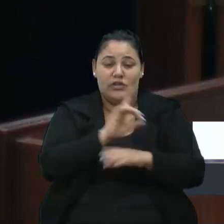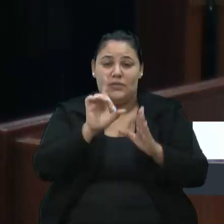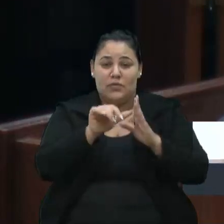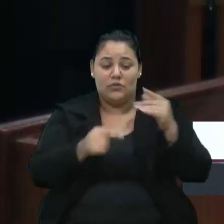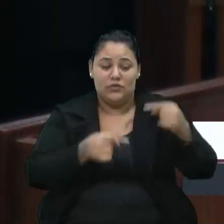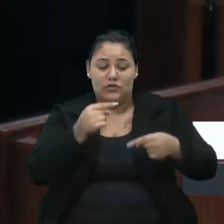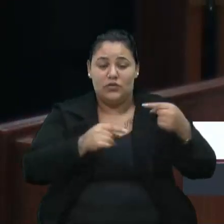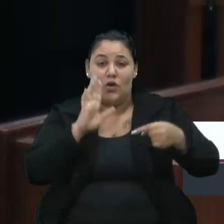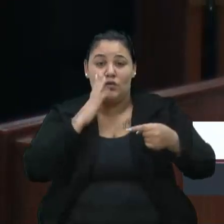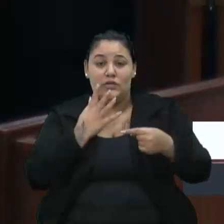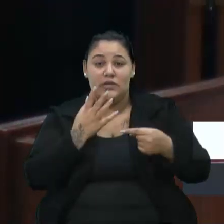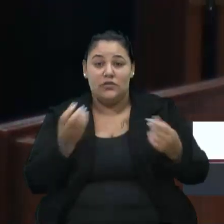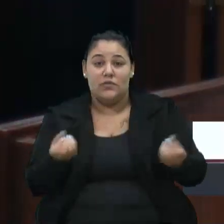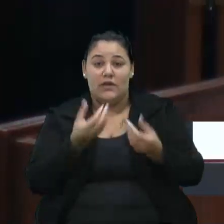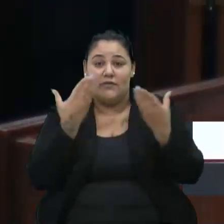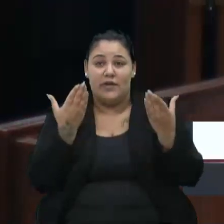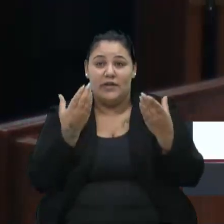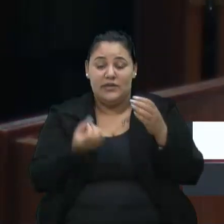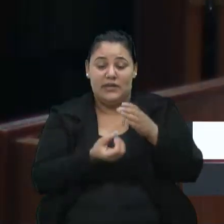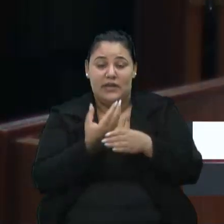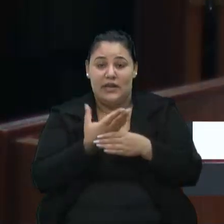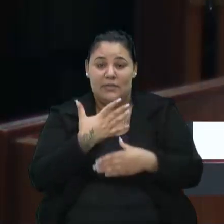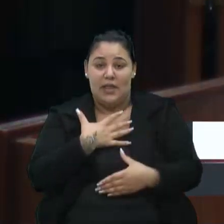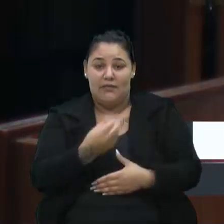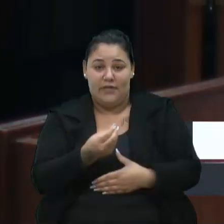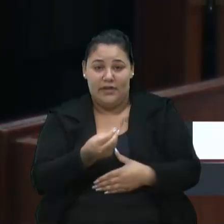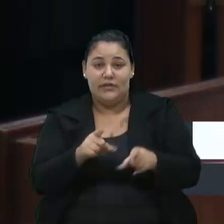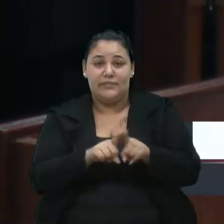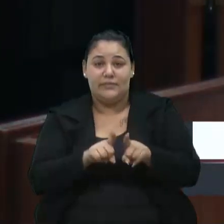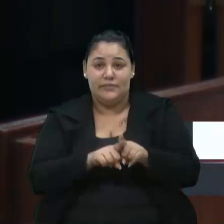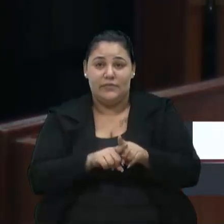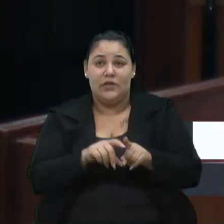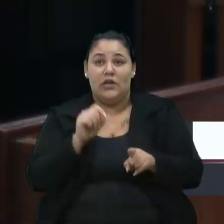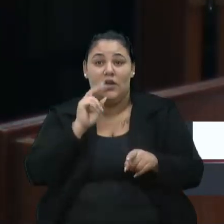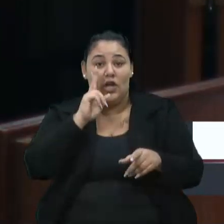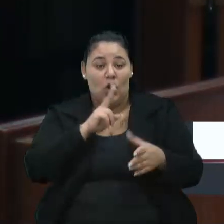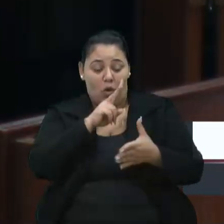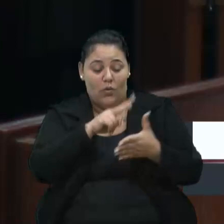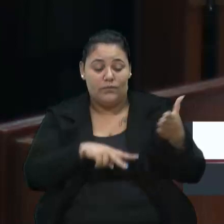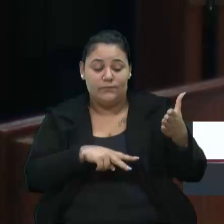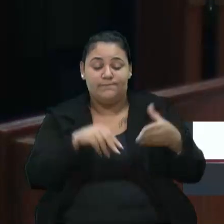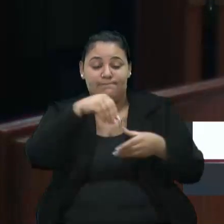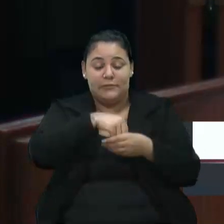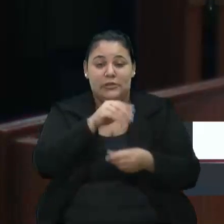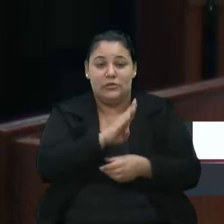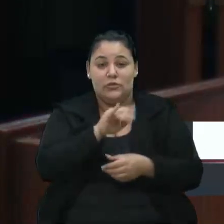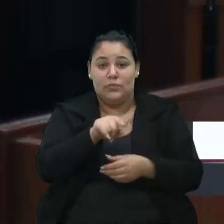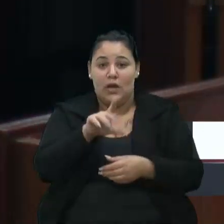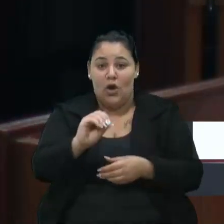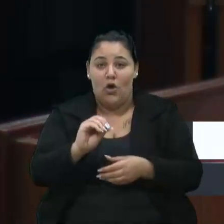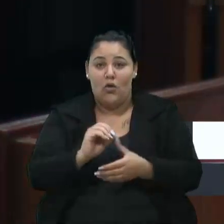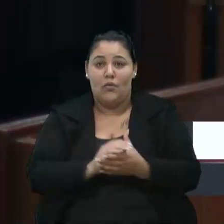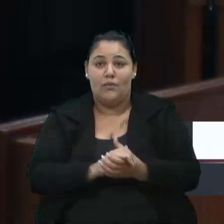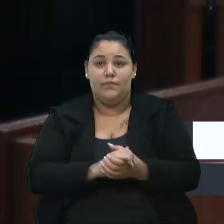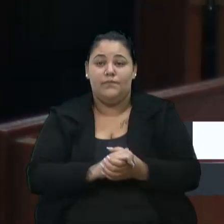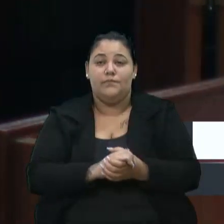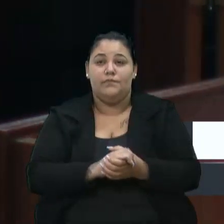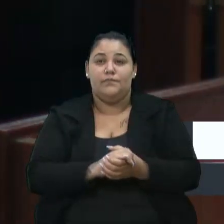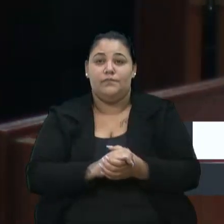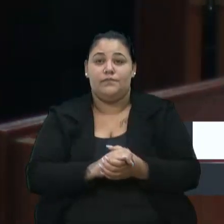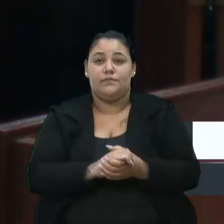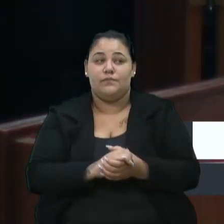ocorreu durante uma festa promovida pela sua filha. E olha o que está dentro do... Coisas não posso me perder aqui, está